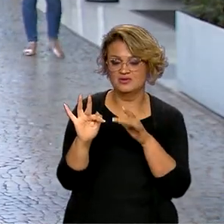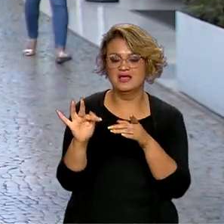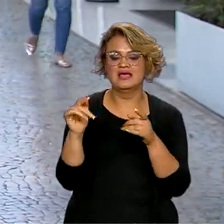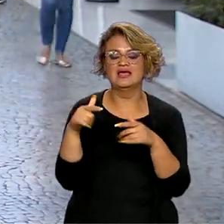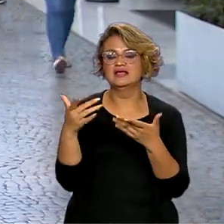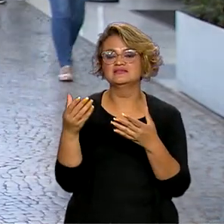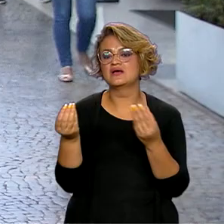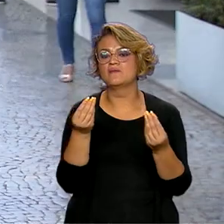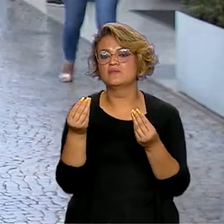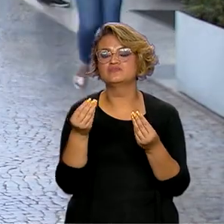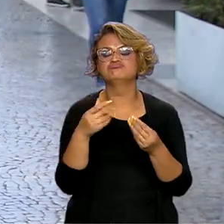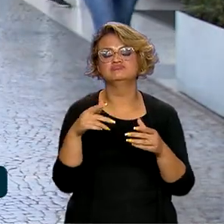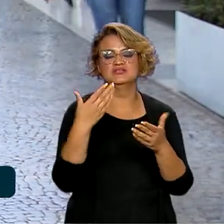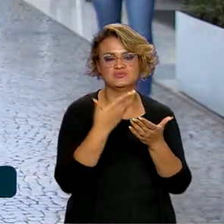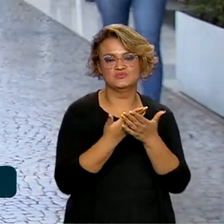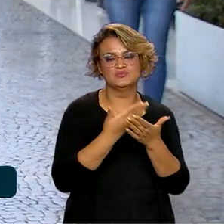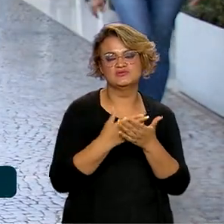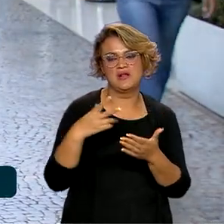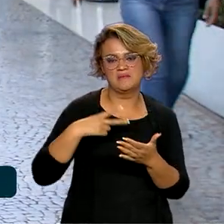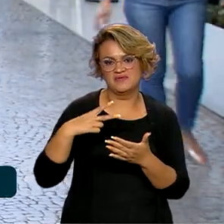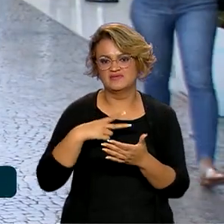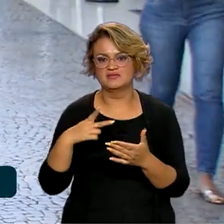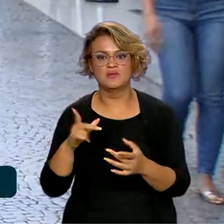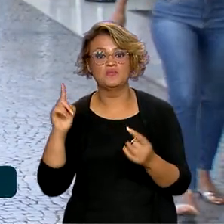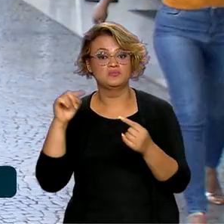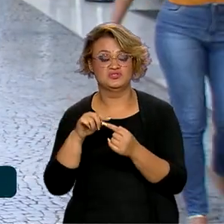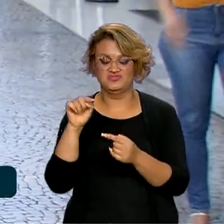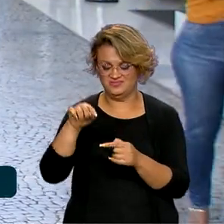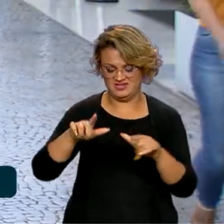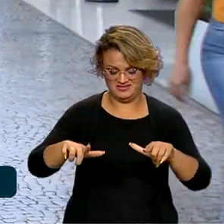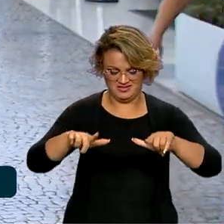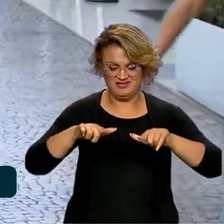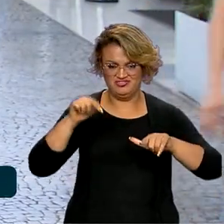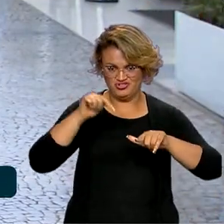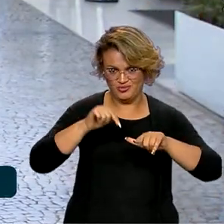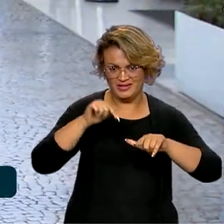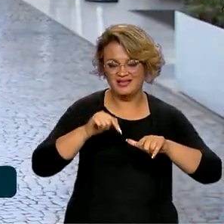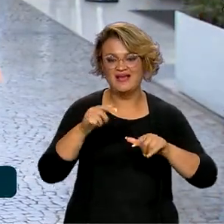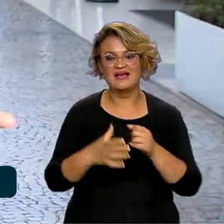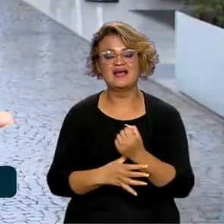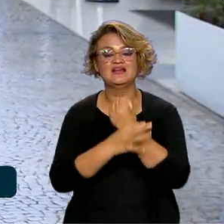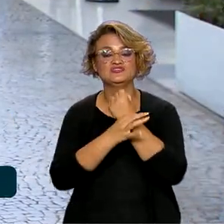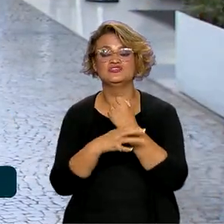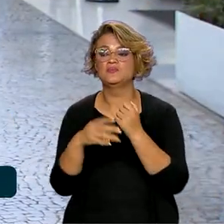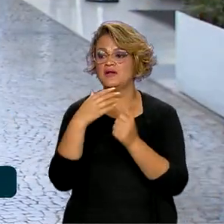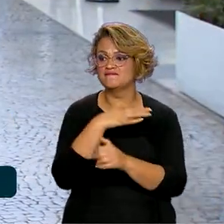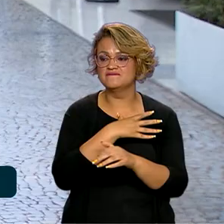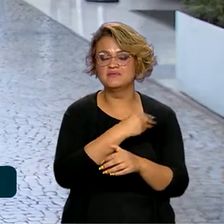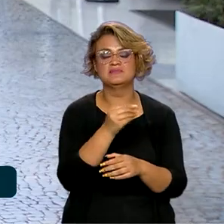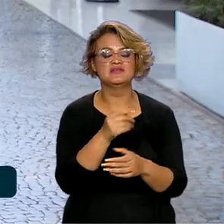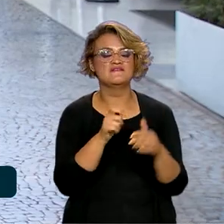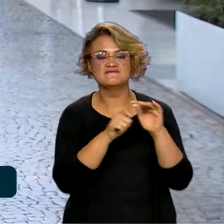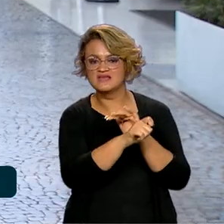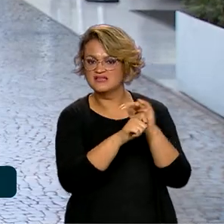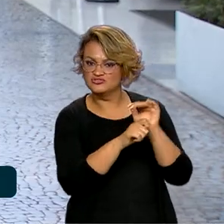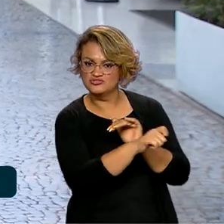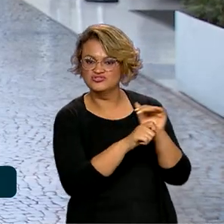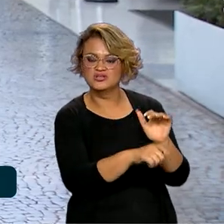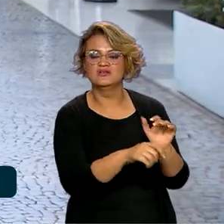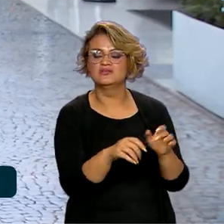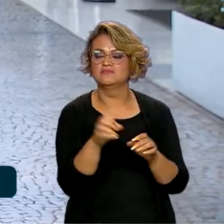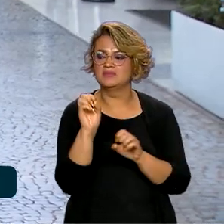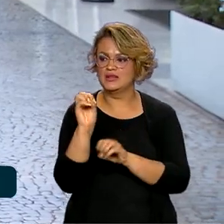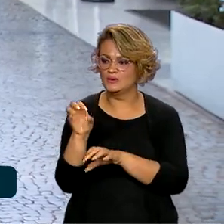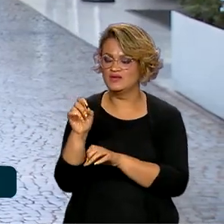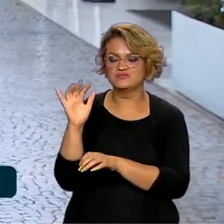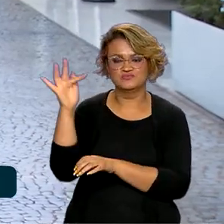em instituições privadas. O objetivo do Tesouro Educa Mais é ajudar as famílias a investir na educação dos filhos